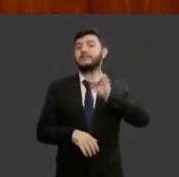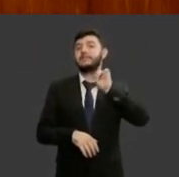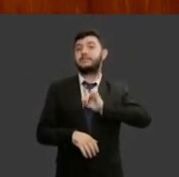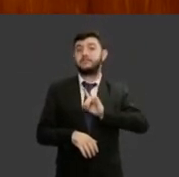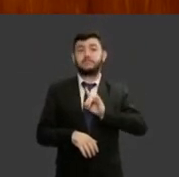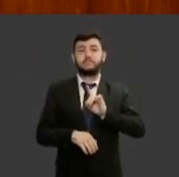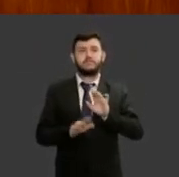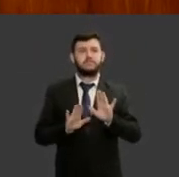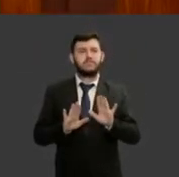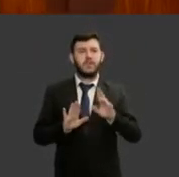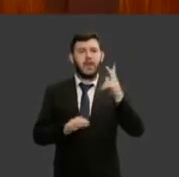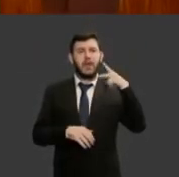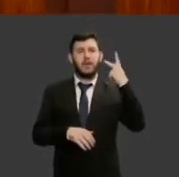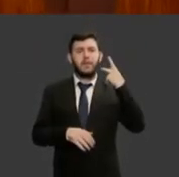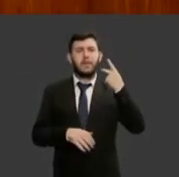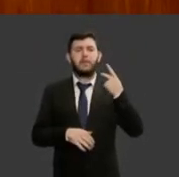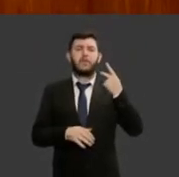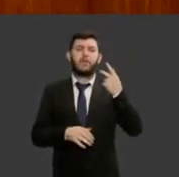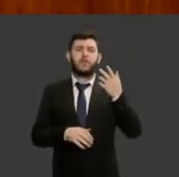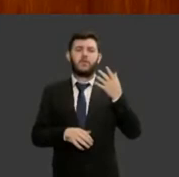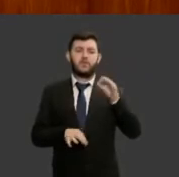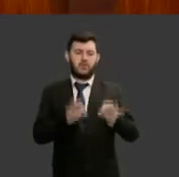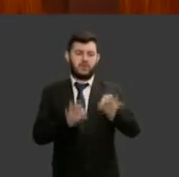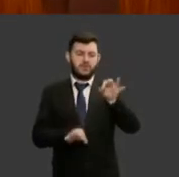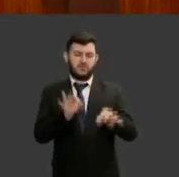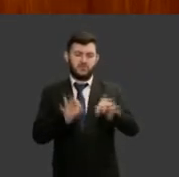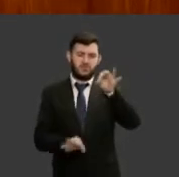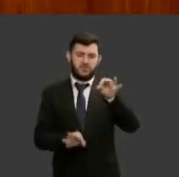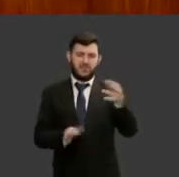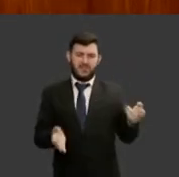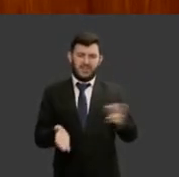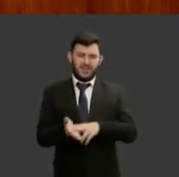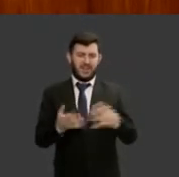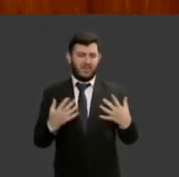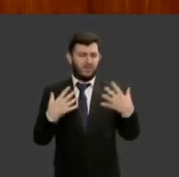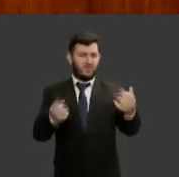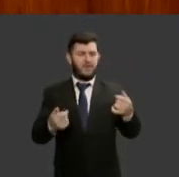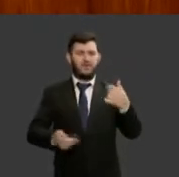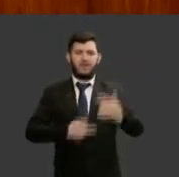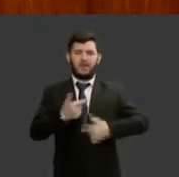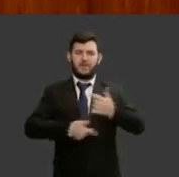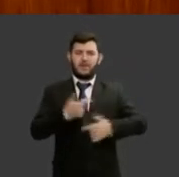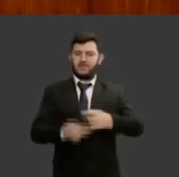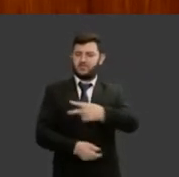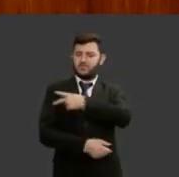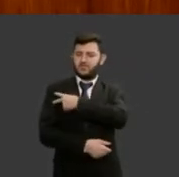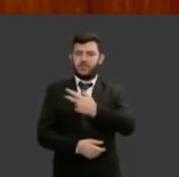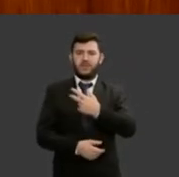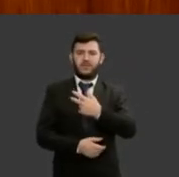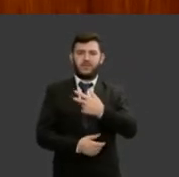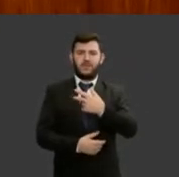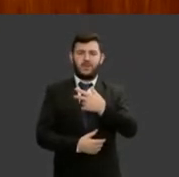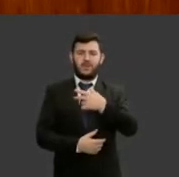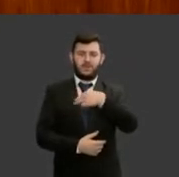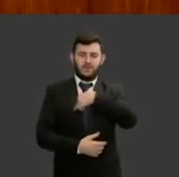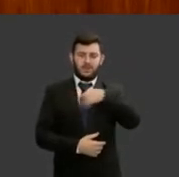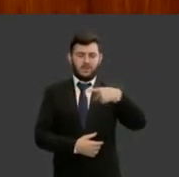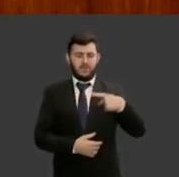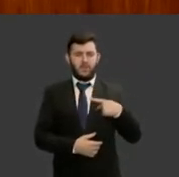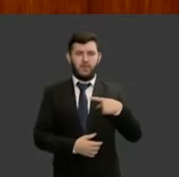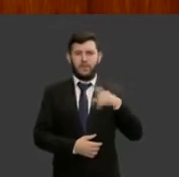uma promotora de justiça assumiu a chefia do ministério público local